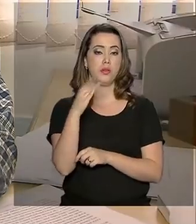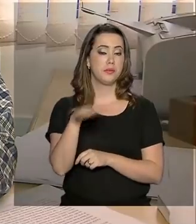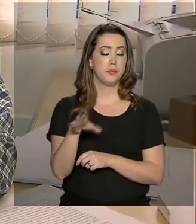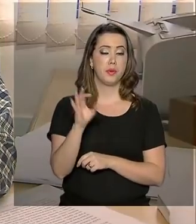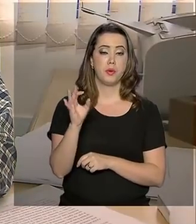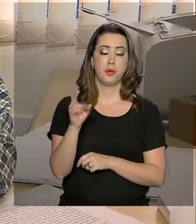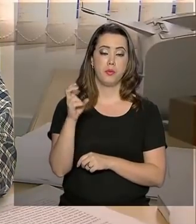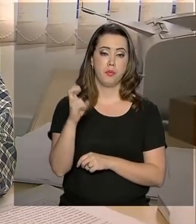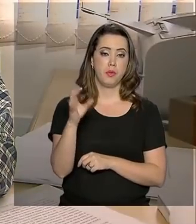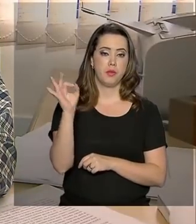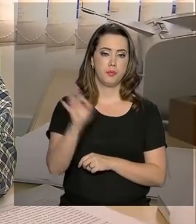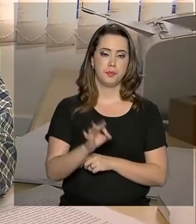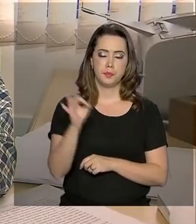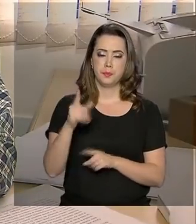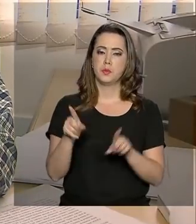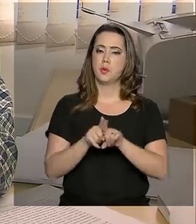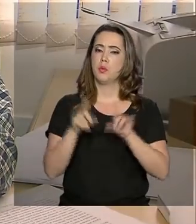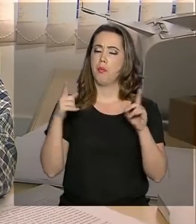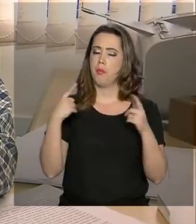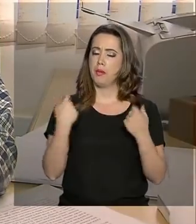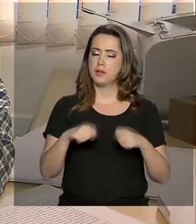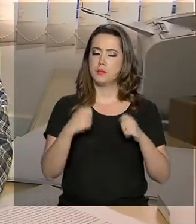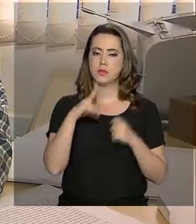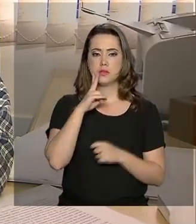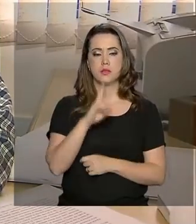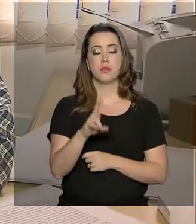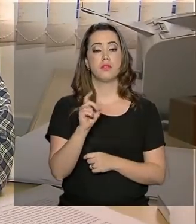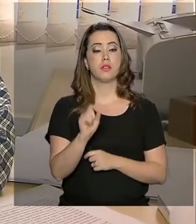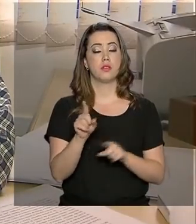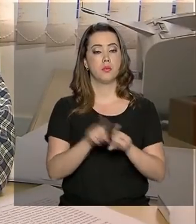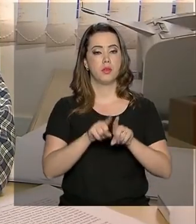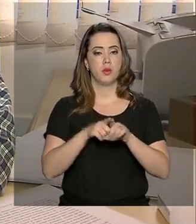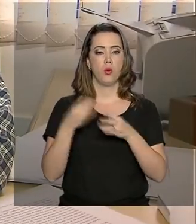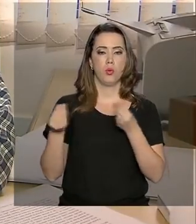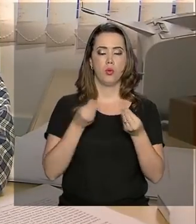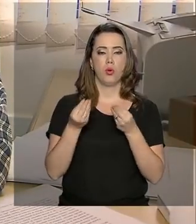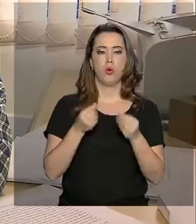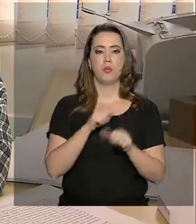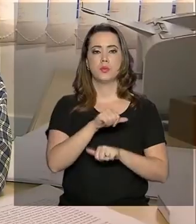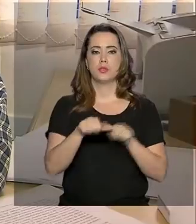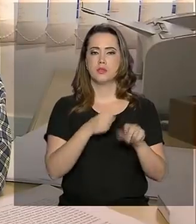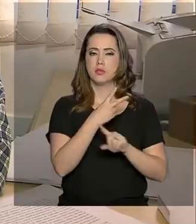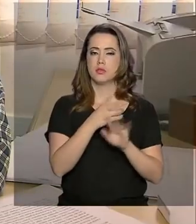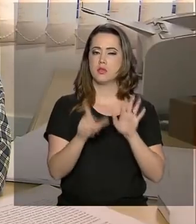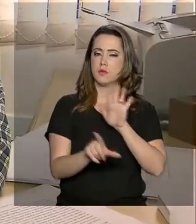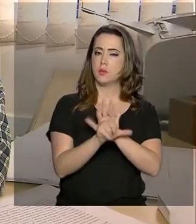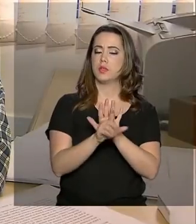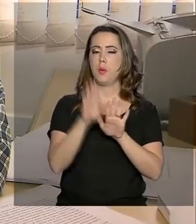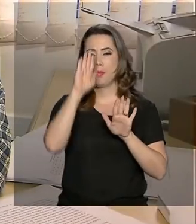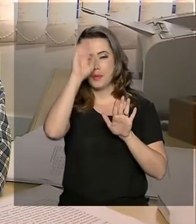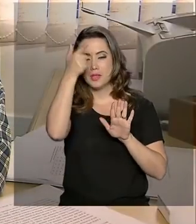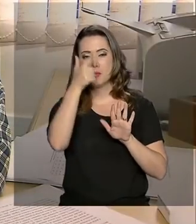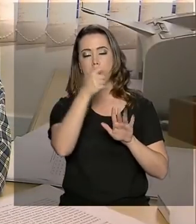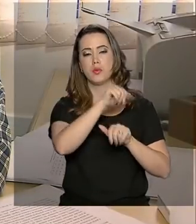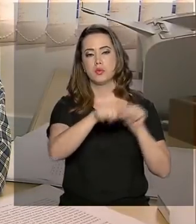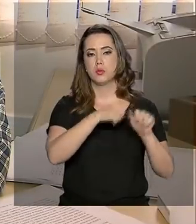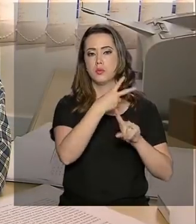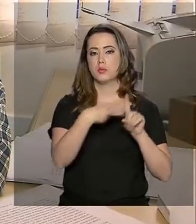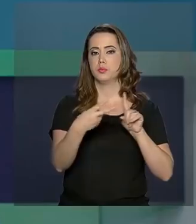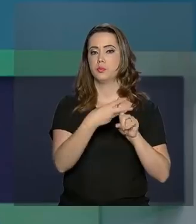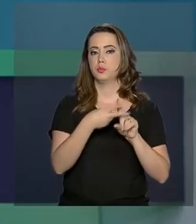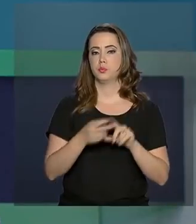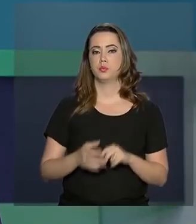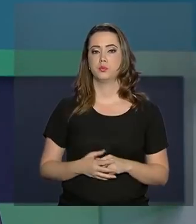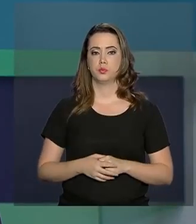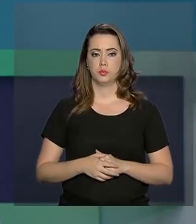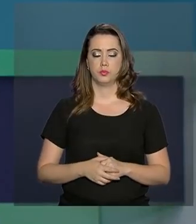Agora, tudo isso depende também, ou está condicionado, ao andamento das reformas, principalmente a reforma da Previdência.